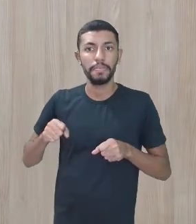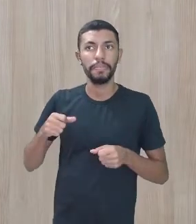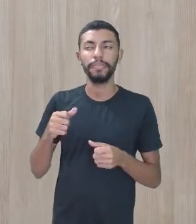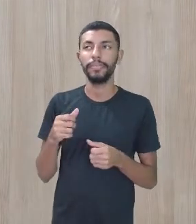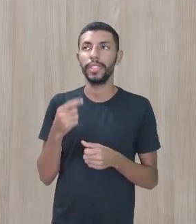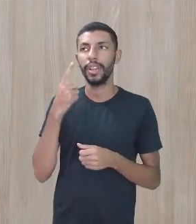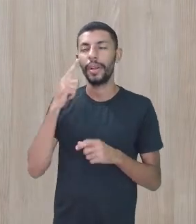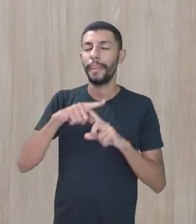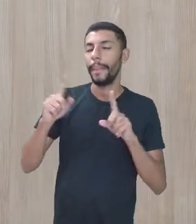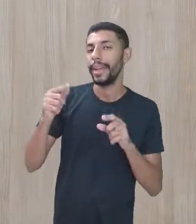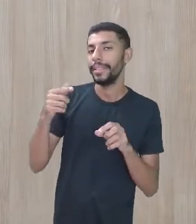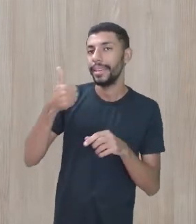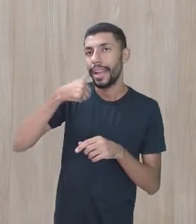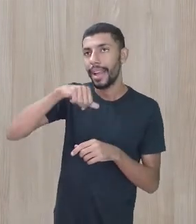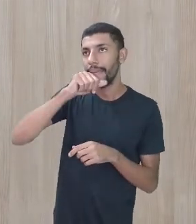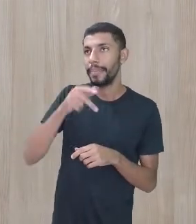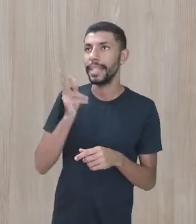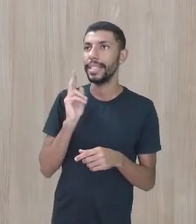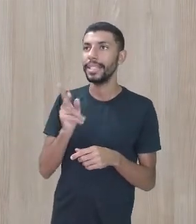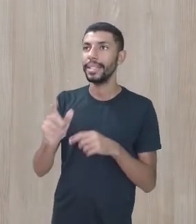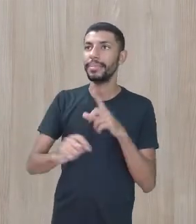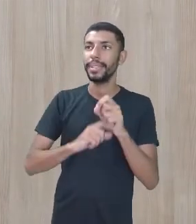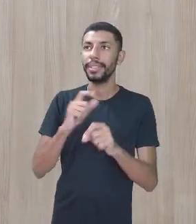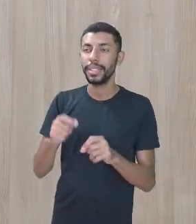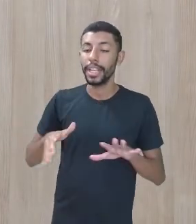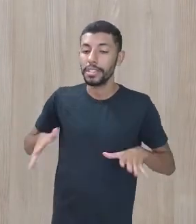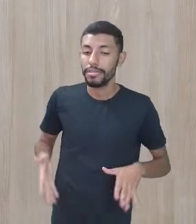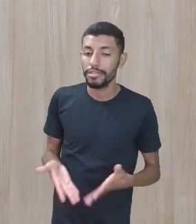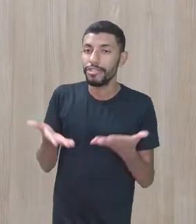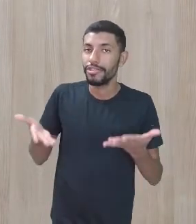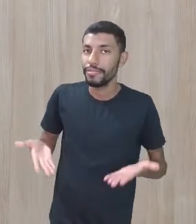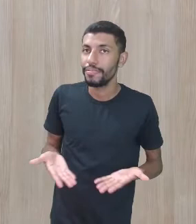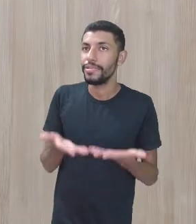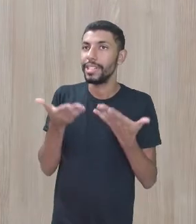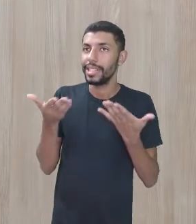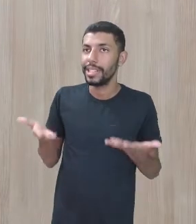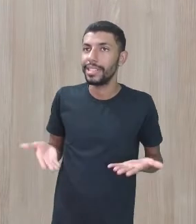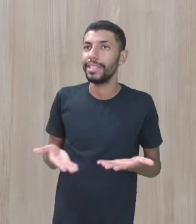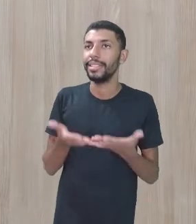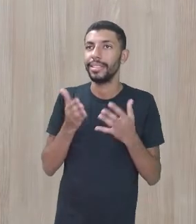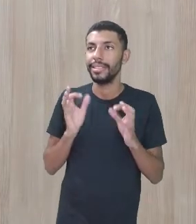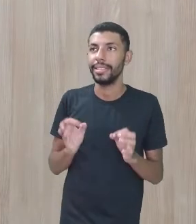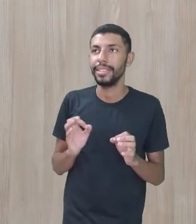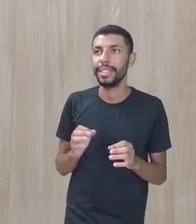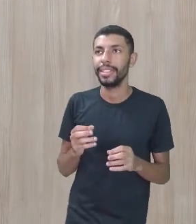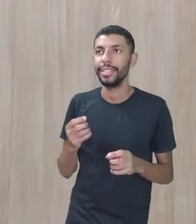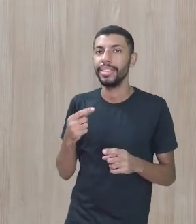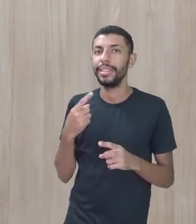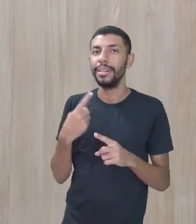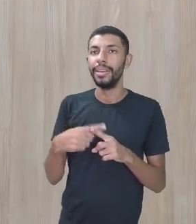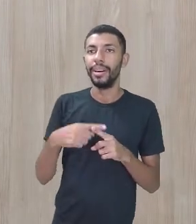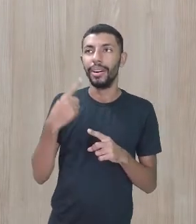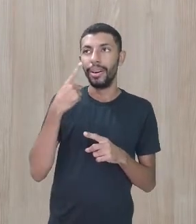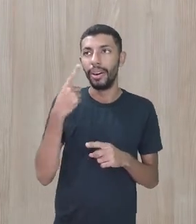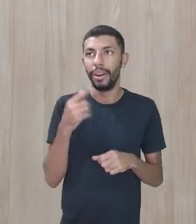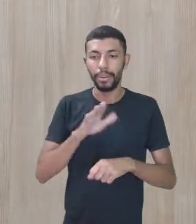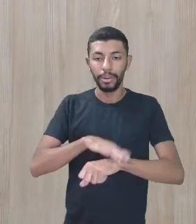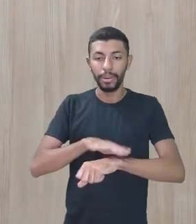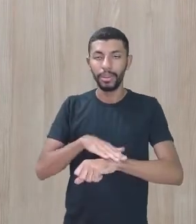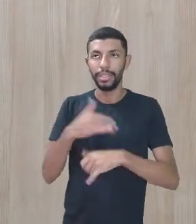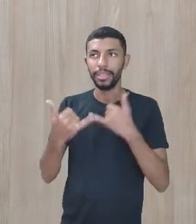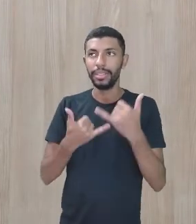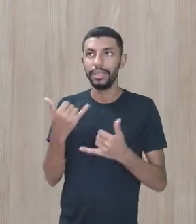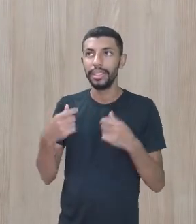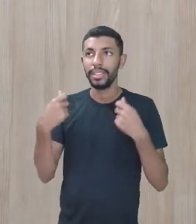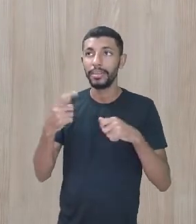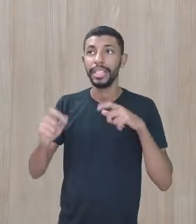porque tinha já uns colegas que tinham vindo de outras salas com ele e diziam que na hora de brincar,